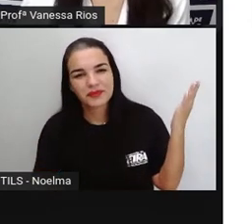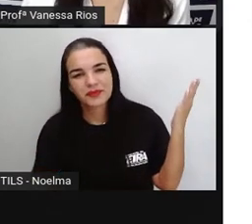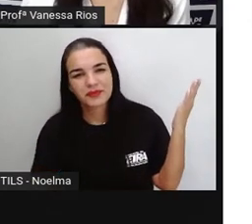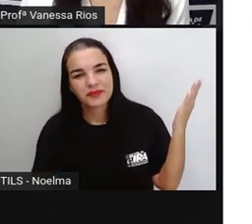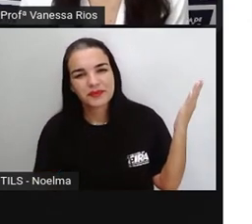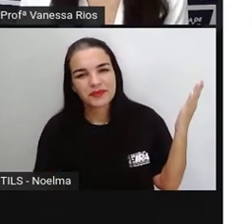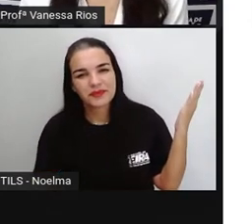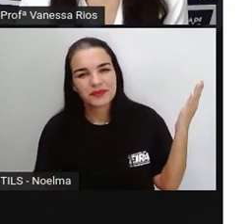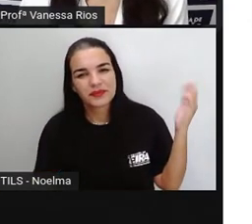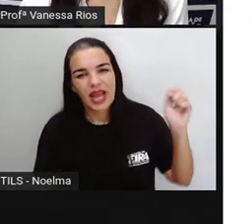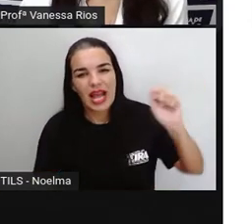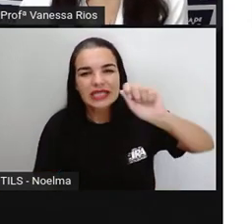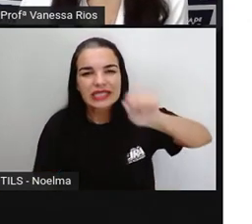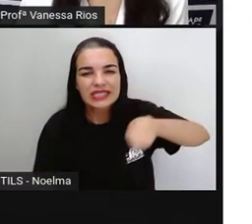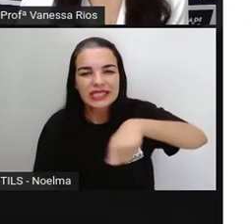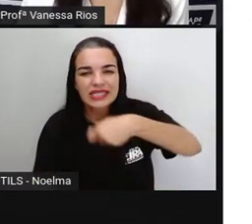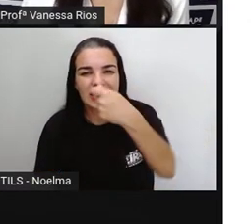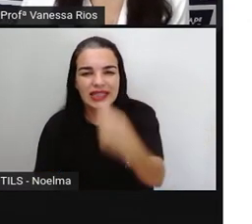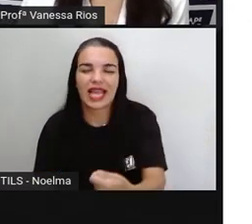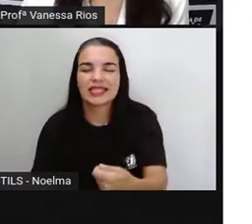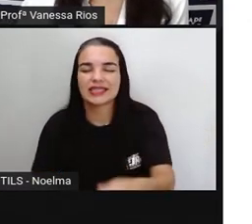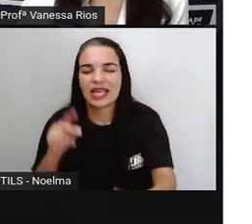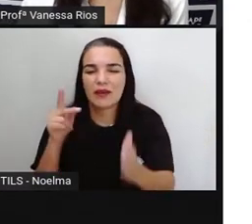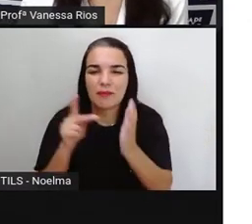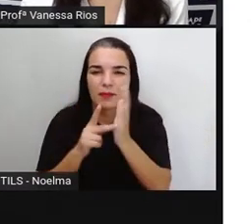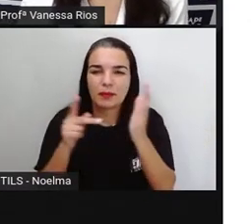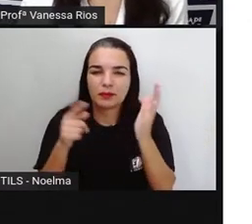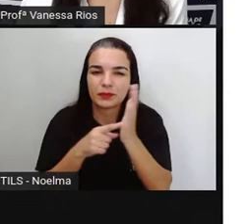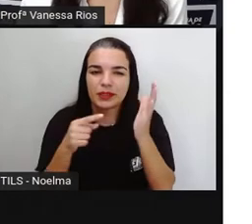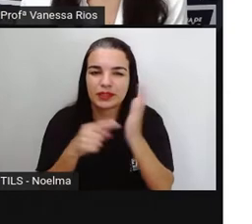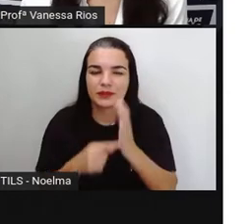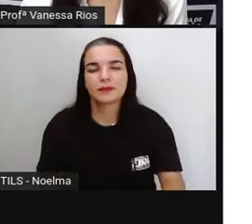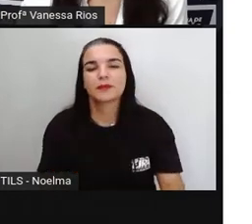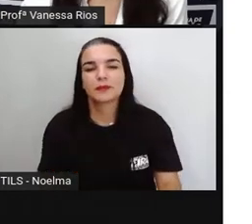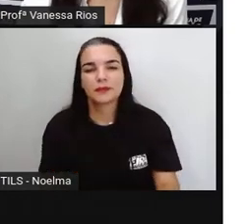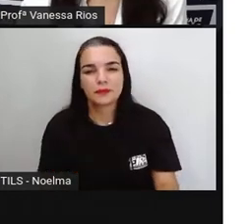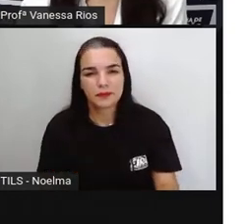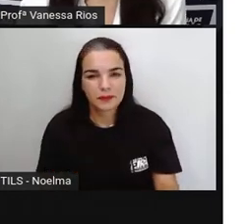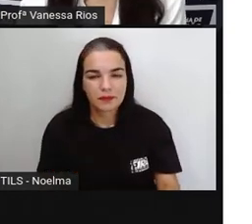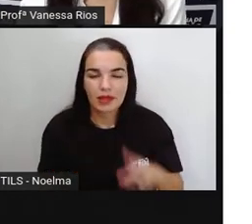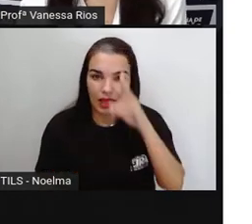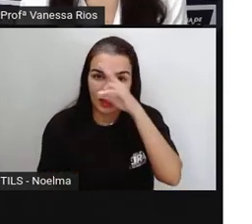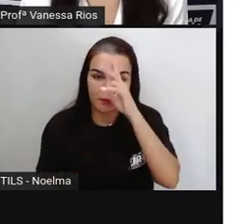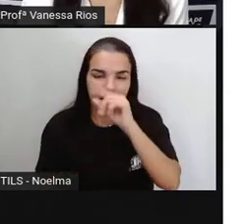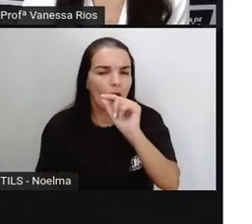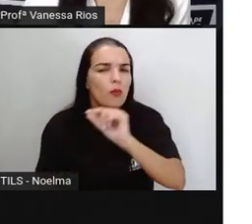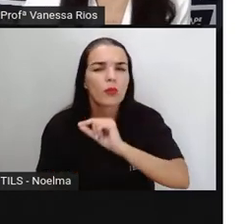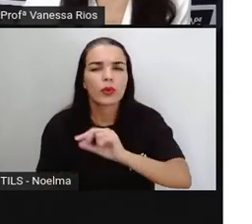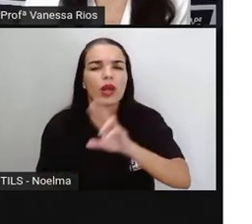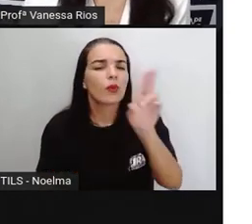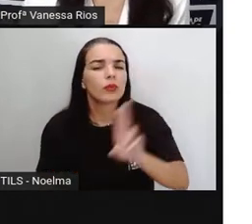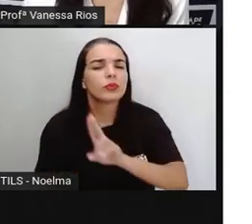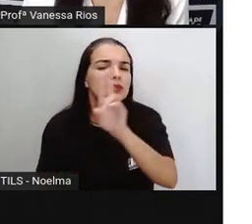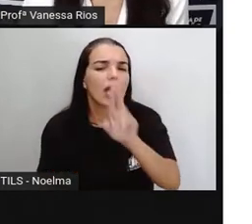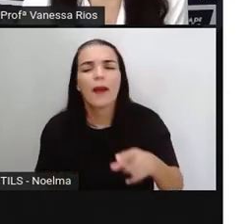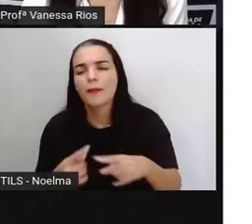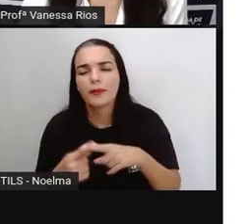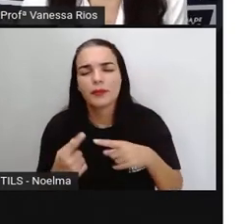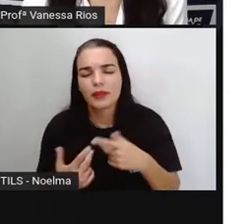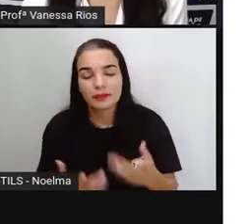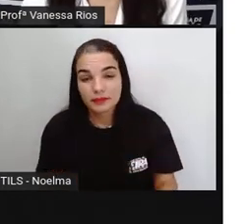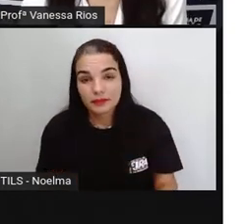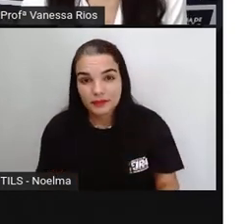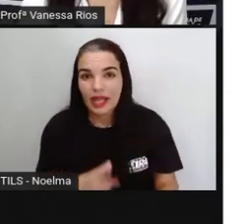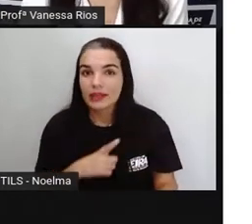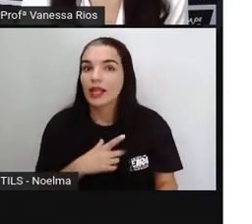agora os sinais de pontuação para revisarmos, lembrarmos aí das suas funções. já que existem diversos sinais